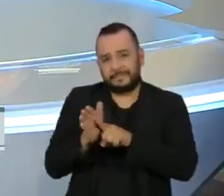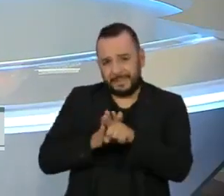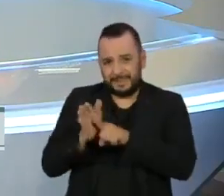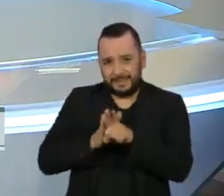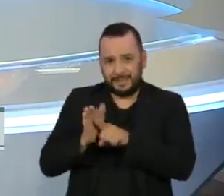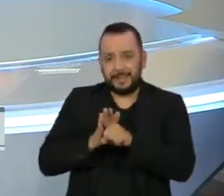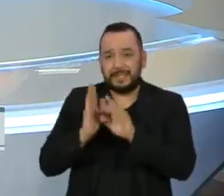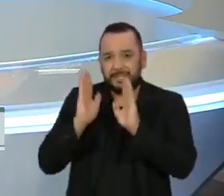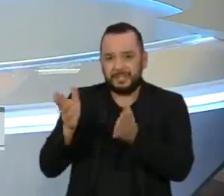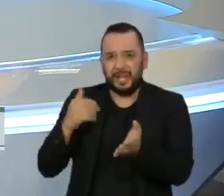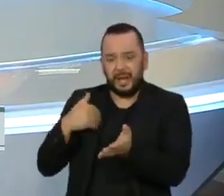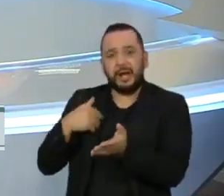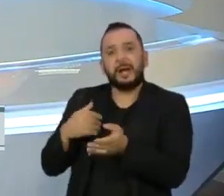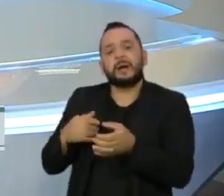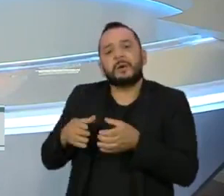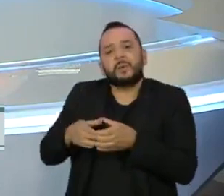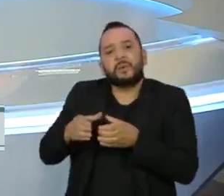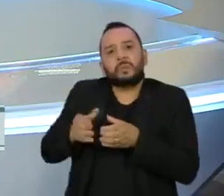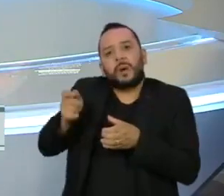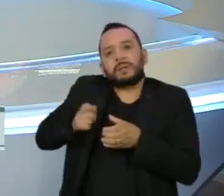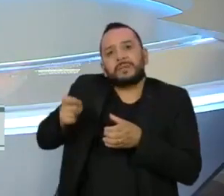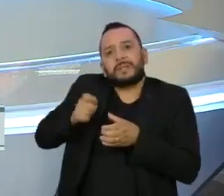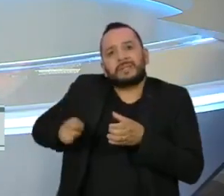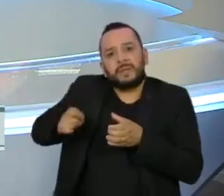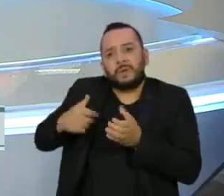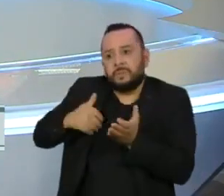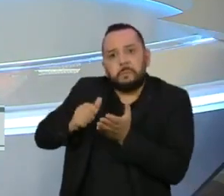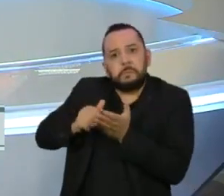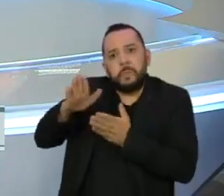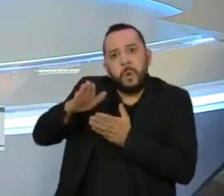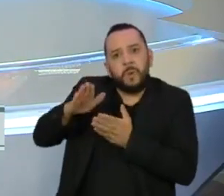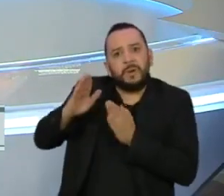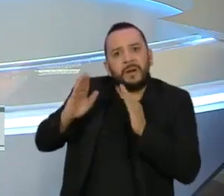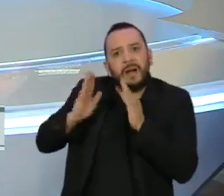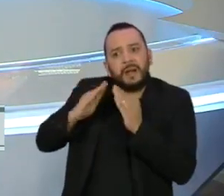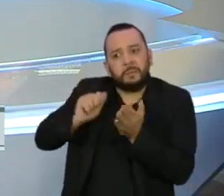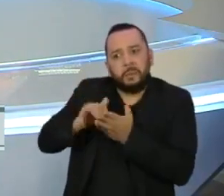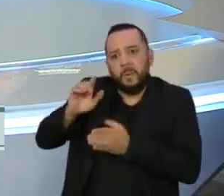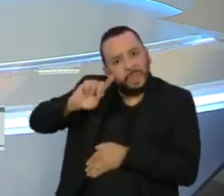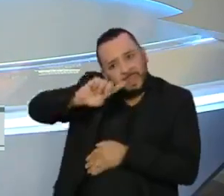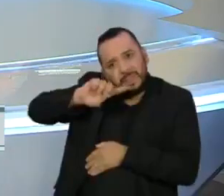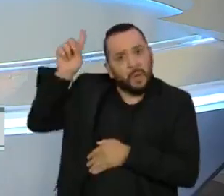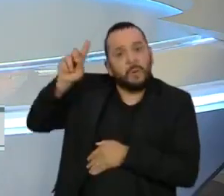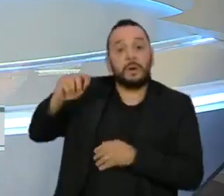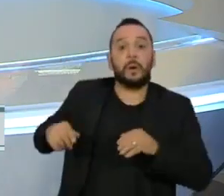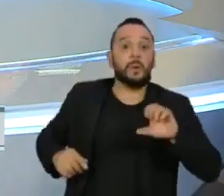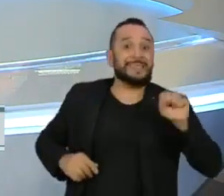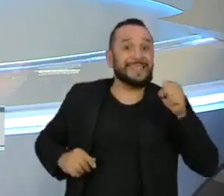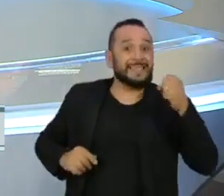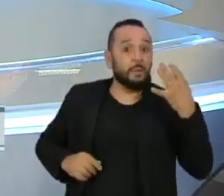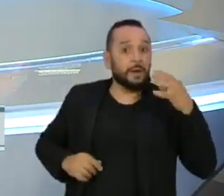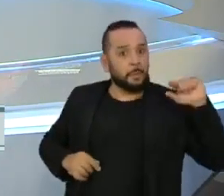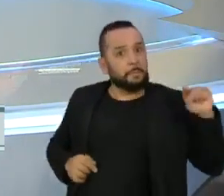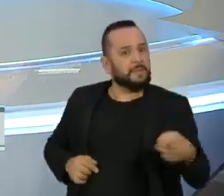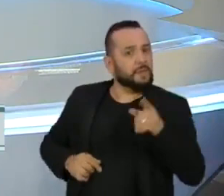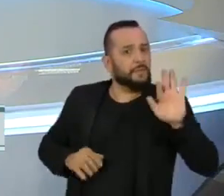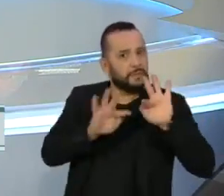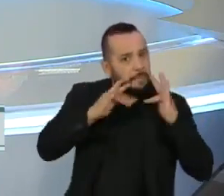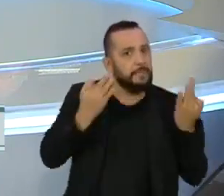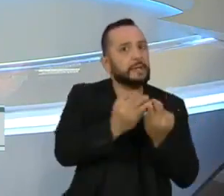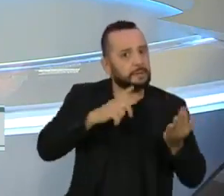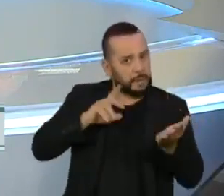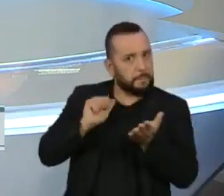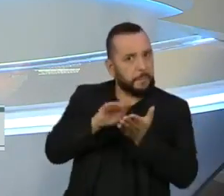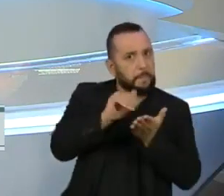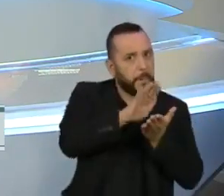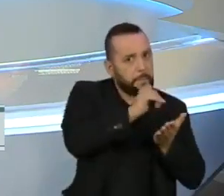Despejo Zero mostra que mais de 84 mil famílias vivem sob ameaça de remoção em todo o país neste